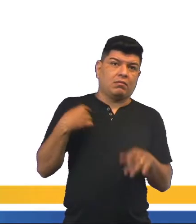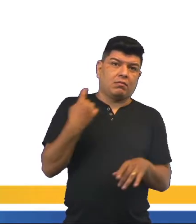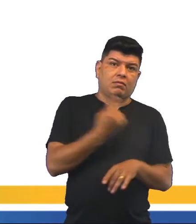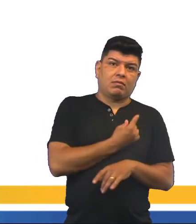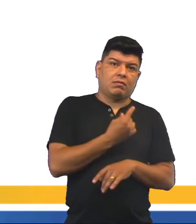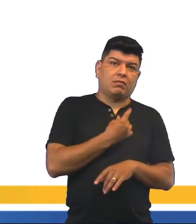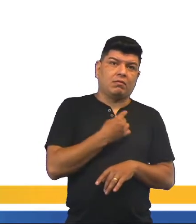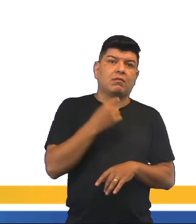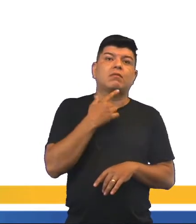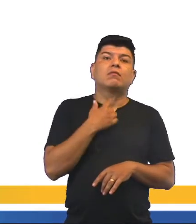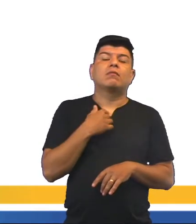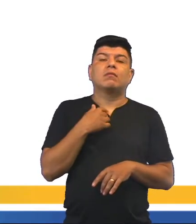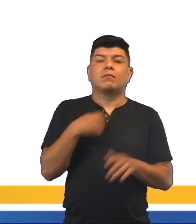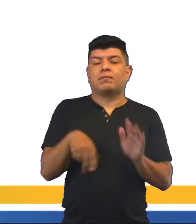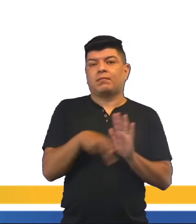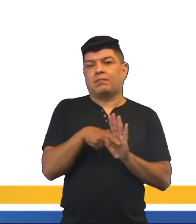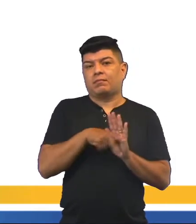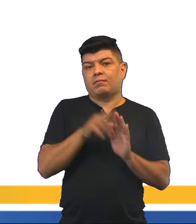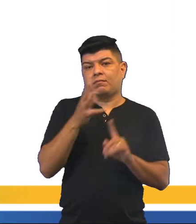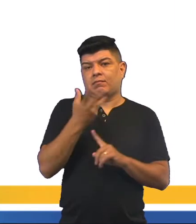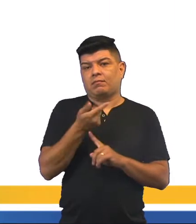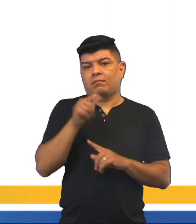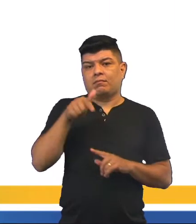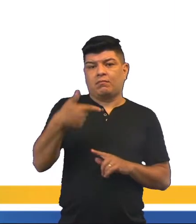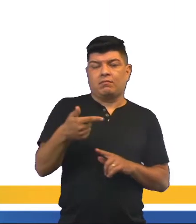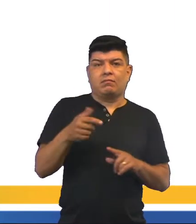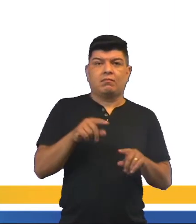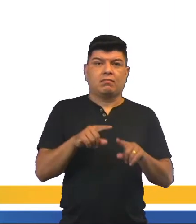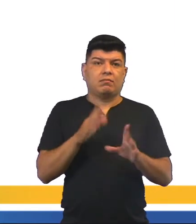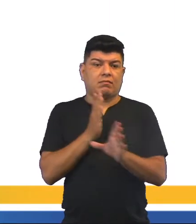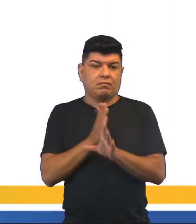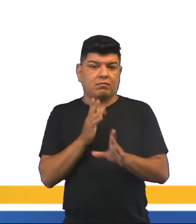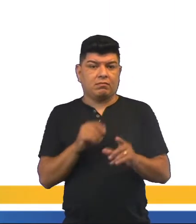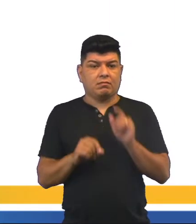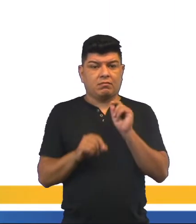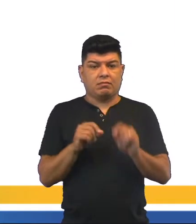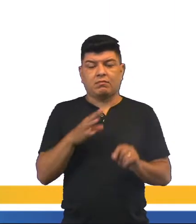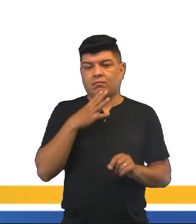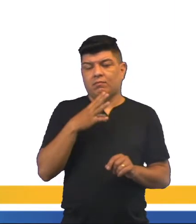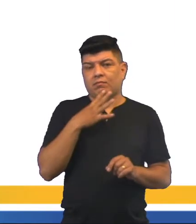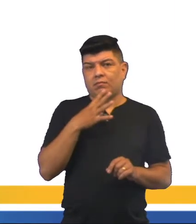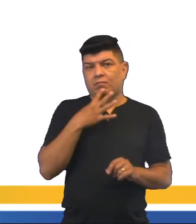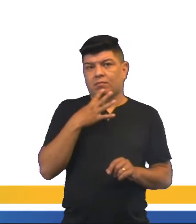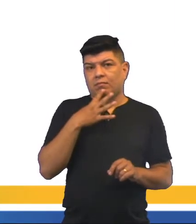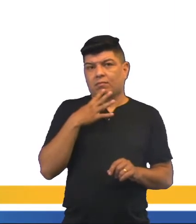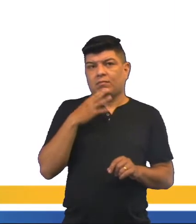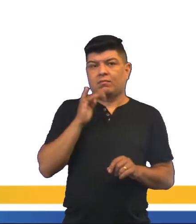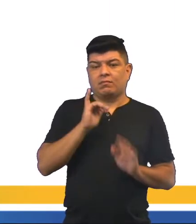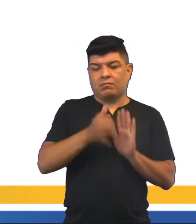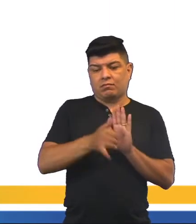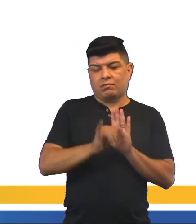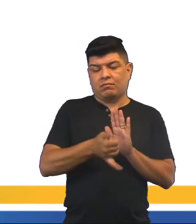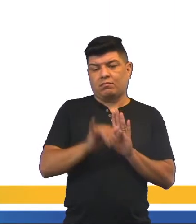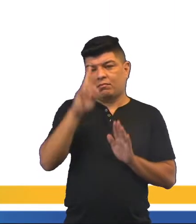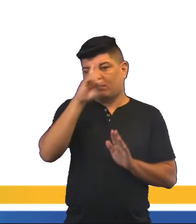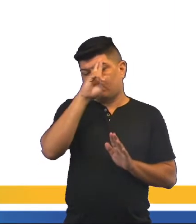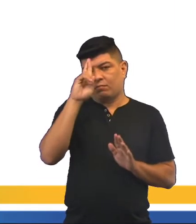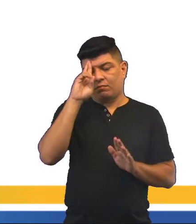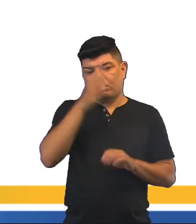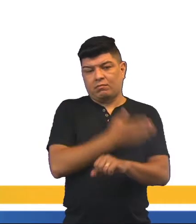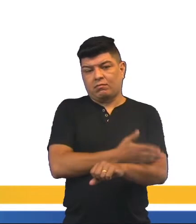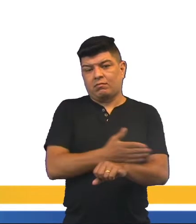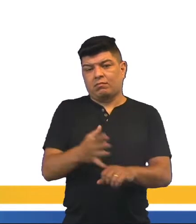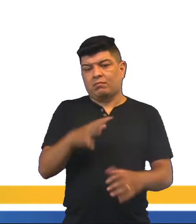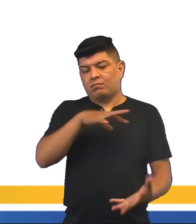interessamos por essas outras artes. Através delas, conhecemos fatos, narrações, histórias e costumes